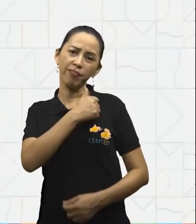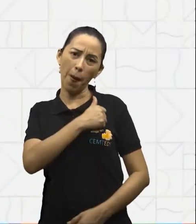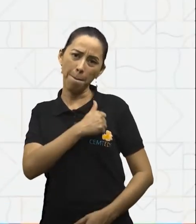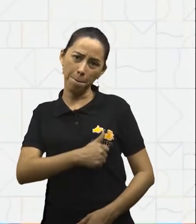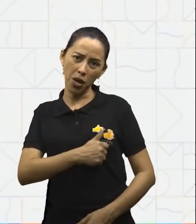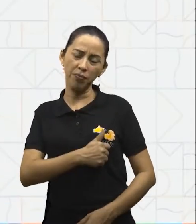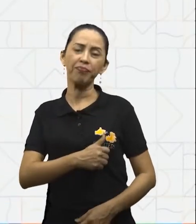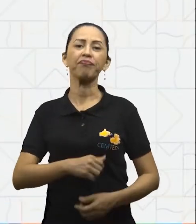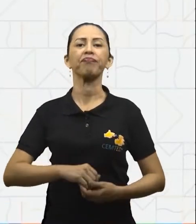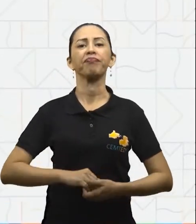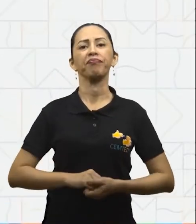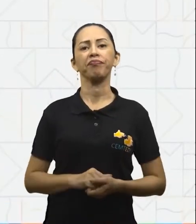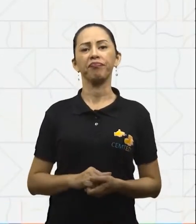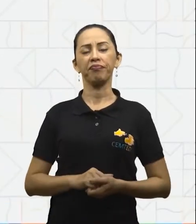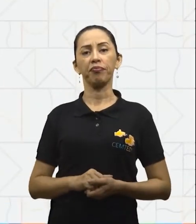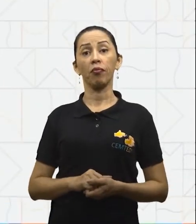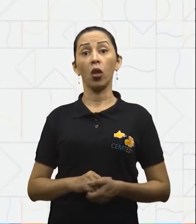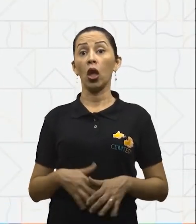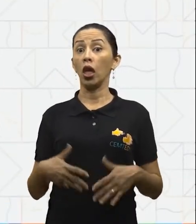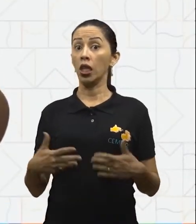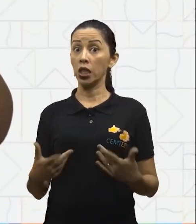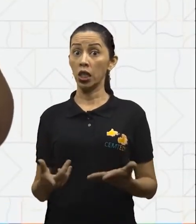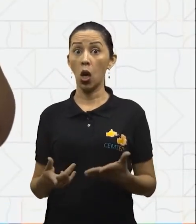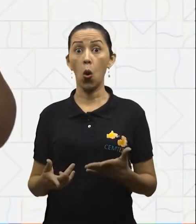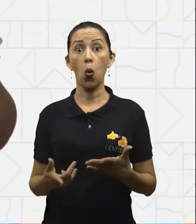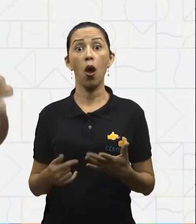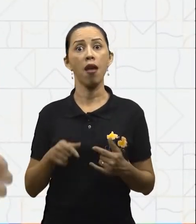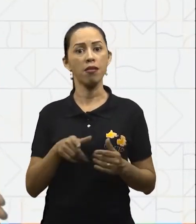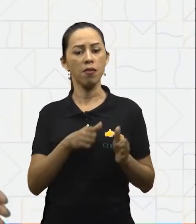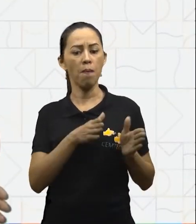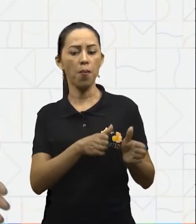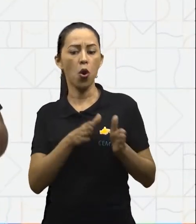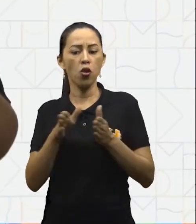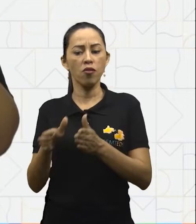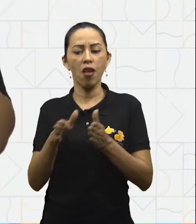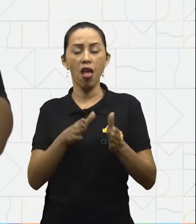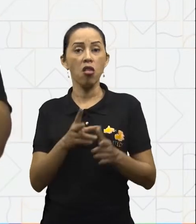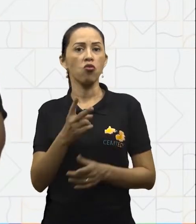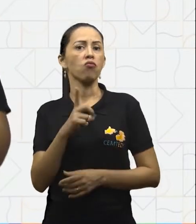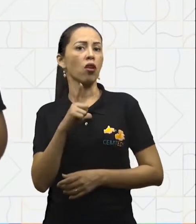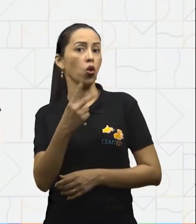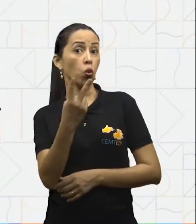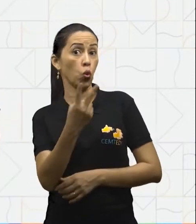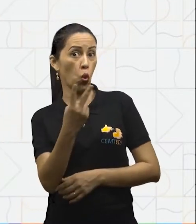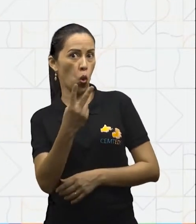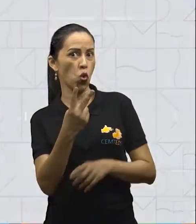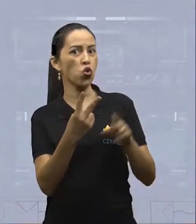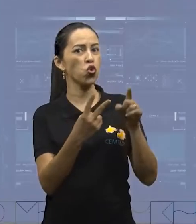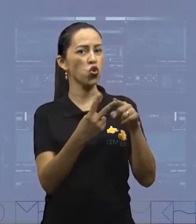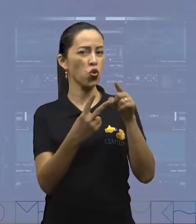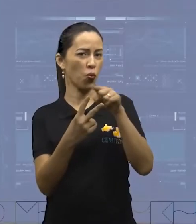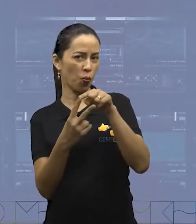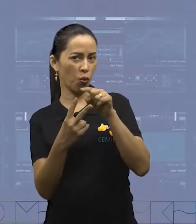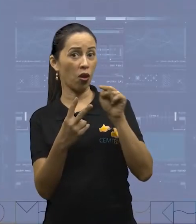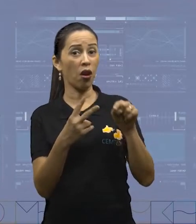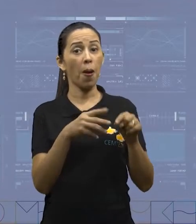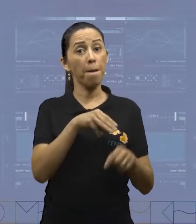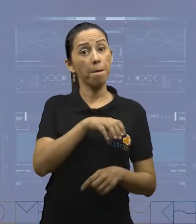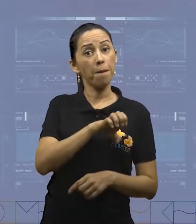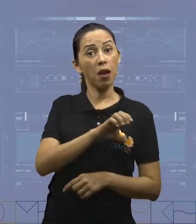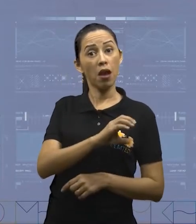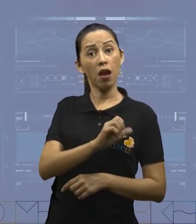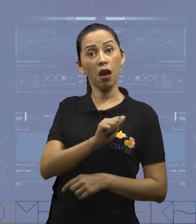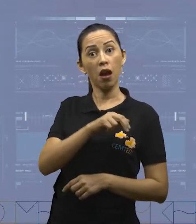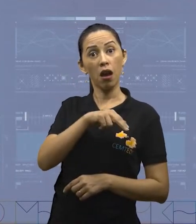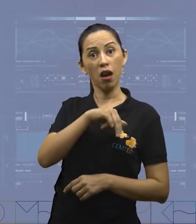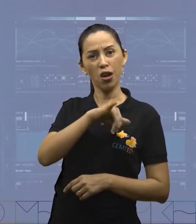digestão é dividida em dois processos, a digestão mecânica e a digestão química. A digestão mecânica